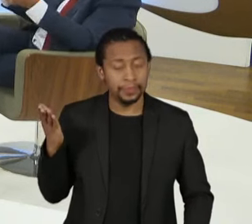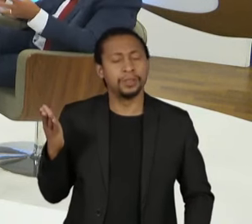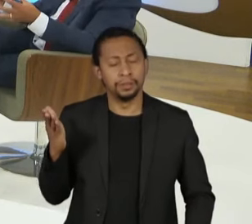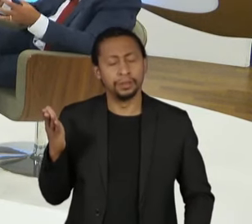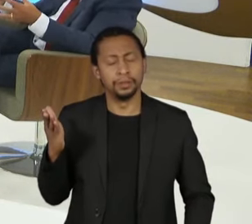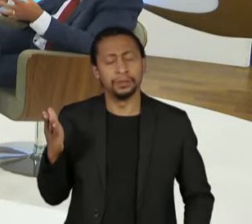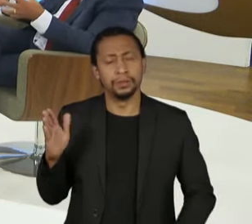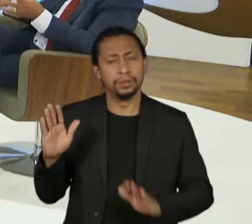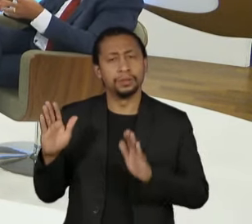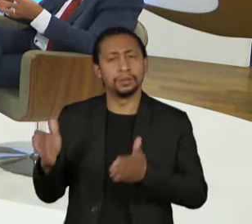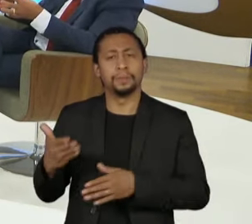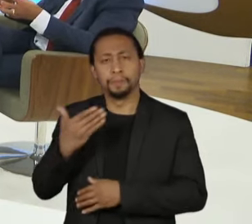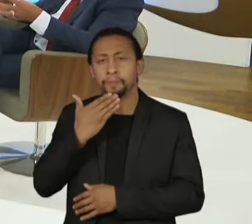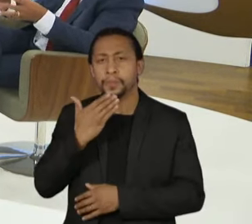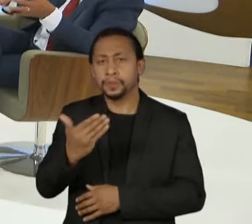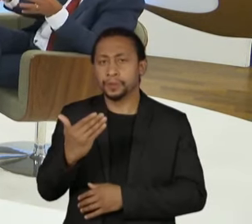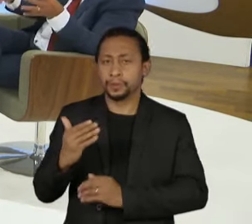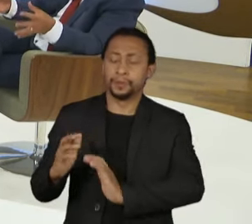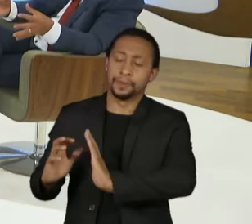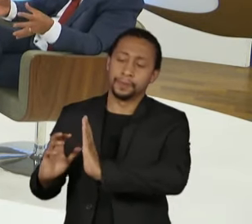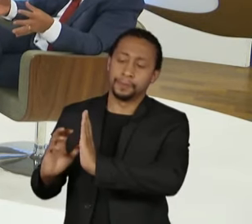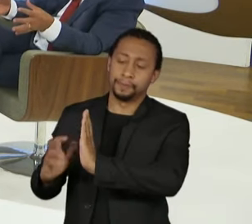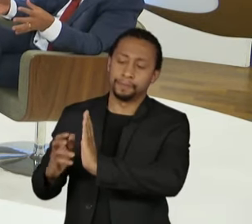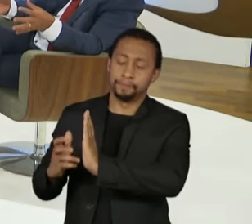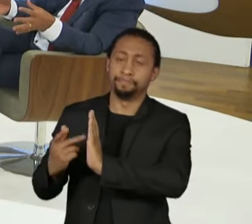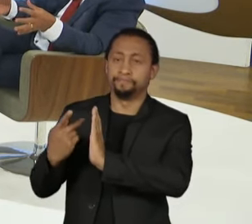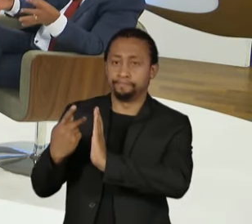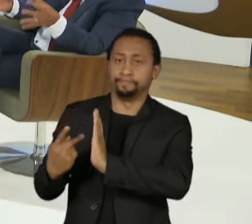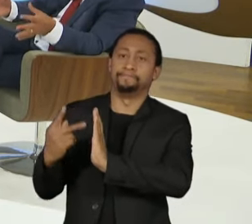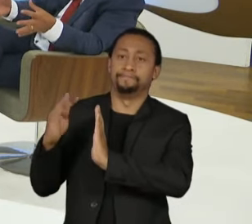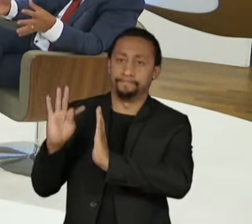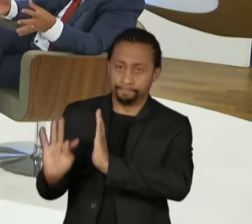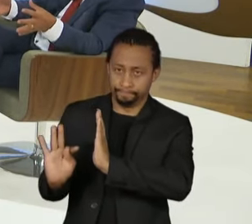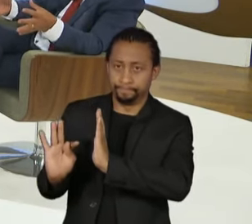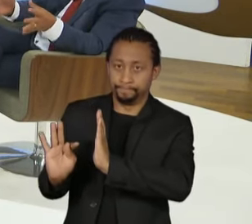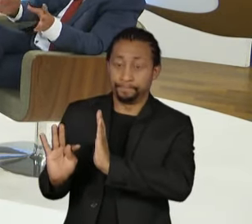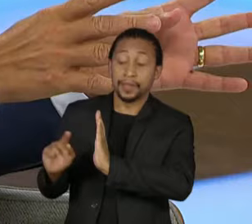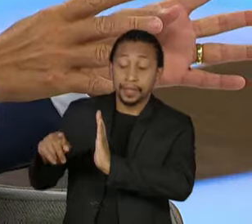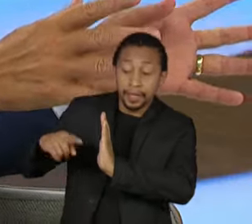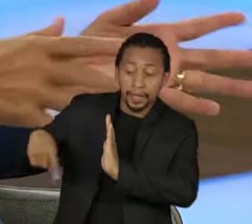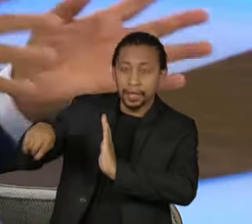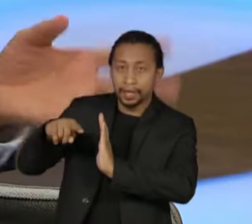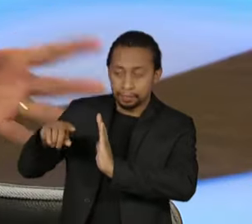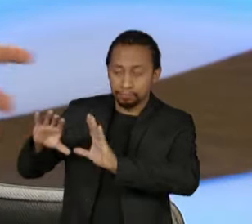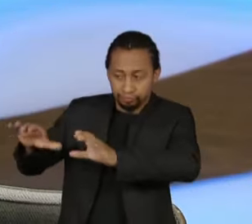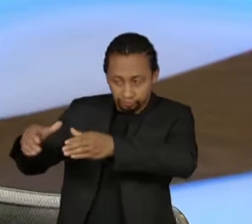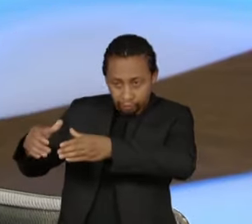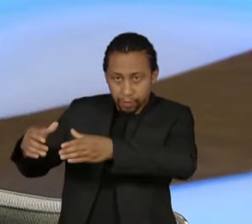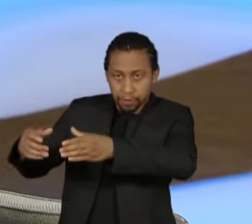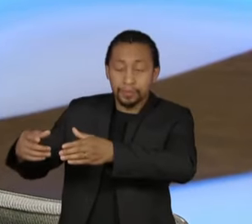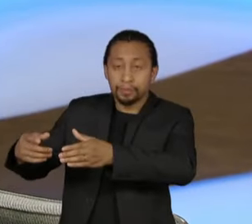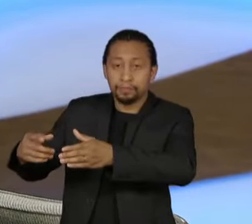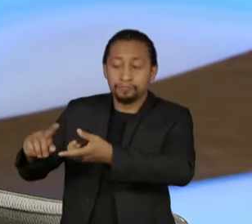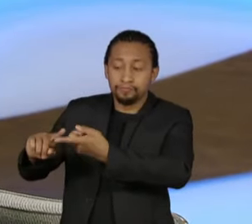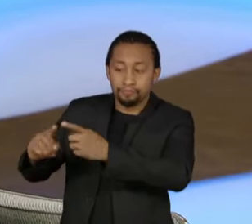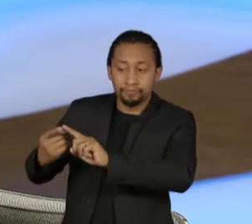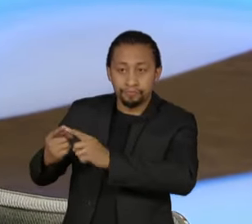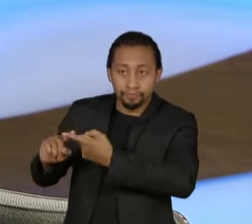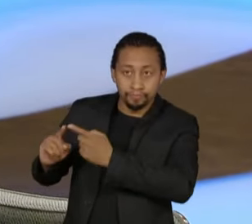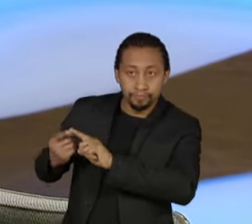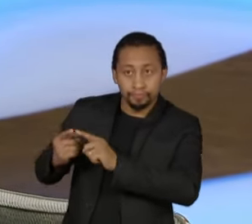o Partido dos Trabalhadores discuta uma posição de não apresentar